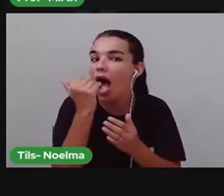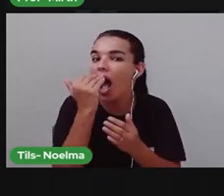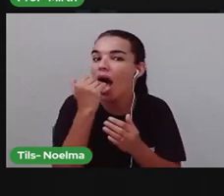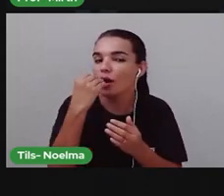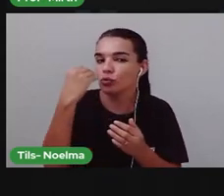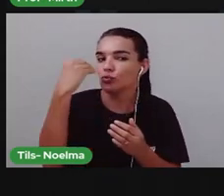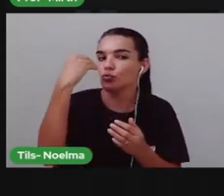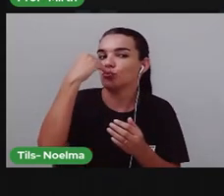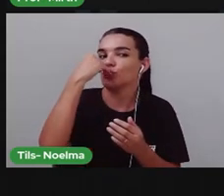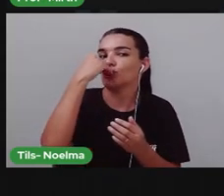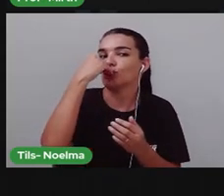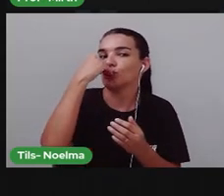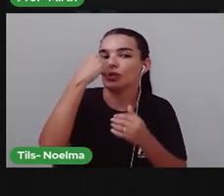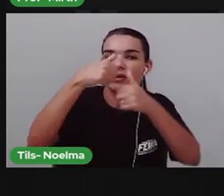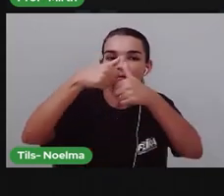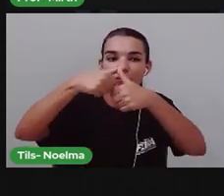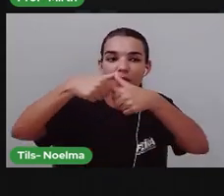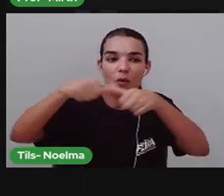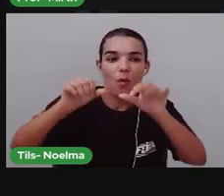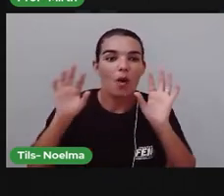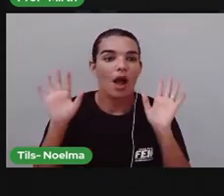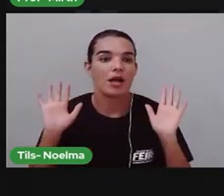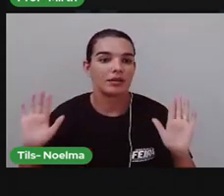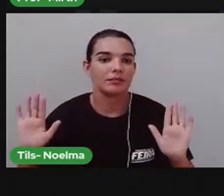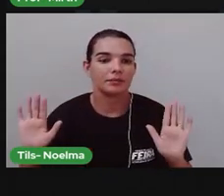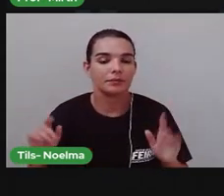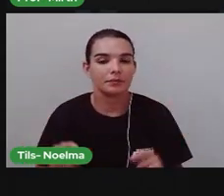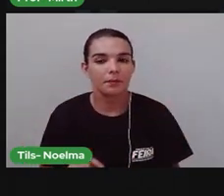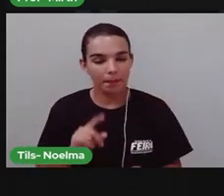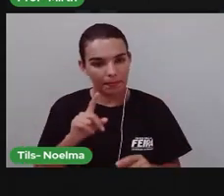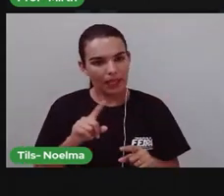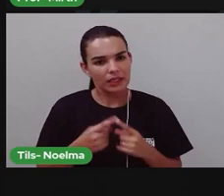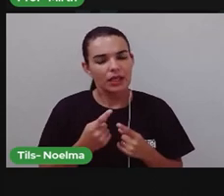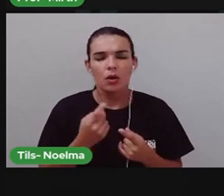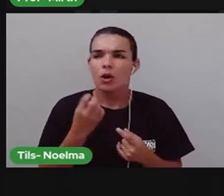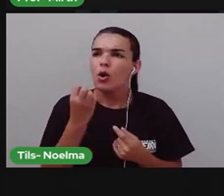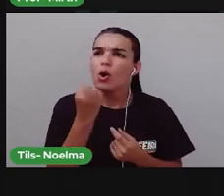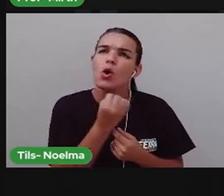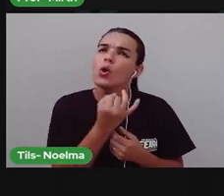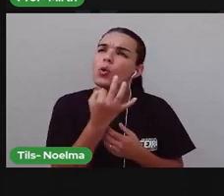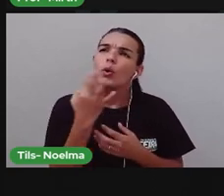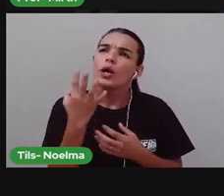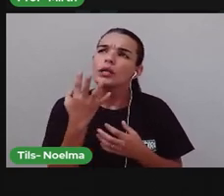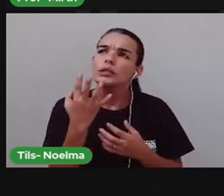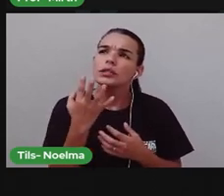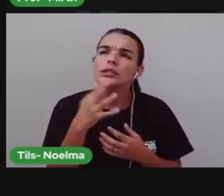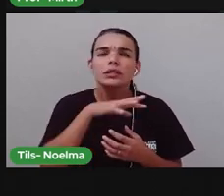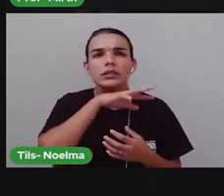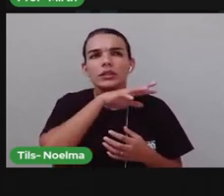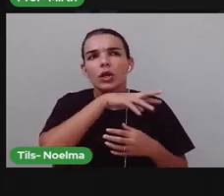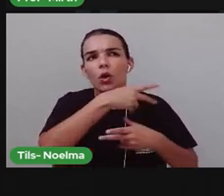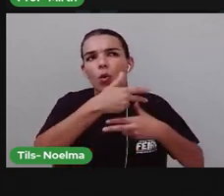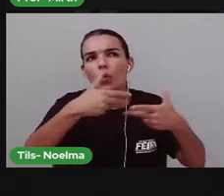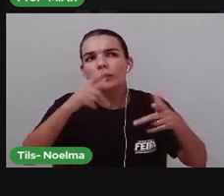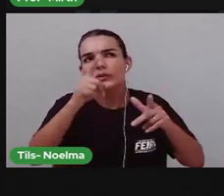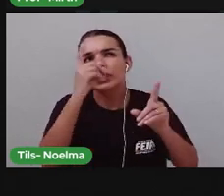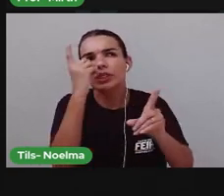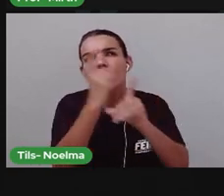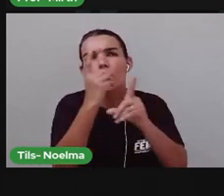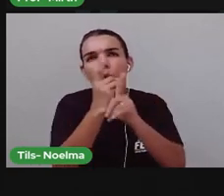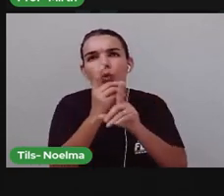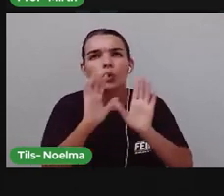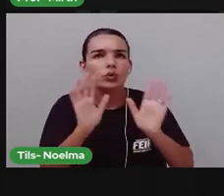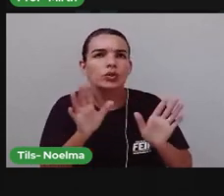Fossilizado assim Nesses anos Vocês estão trabalhando aqui Quantas espécies Entre plantas Vegetais E animais Vocês já